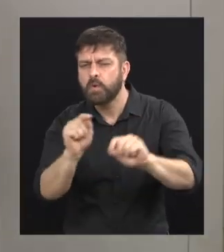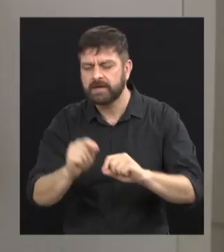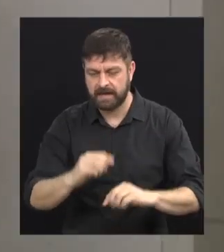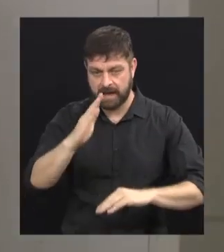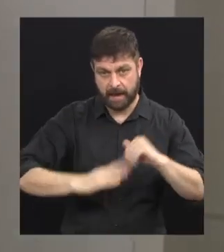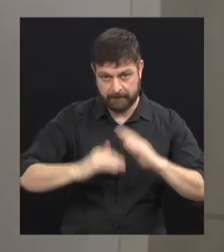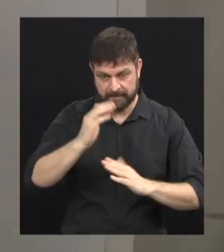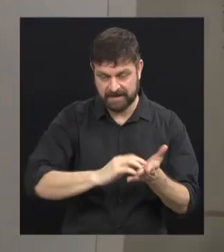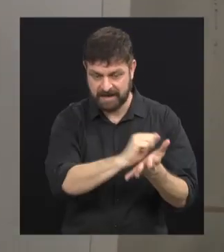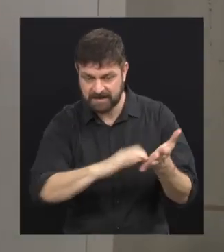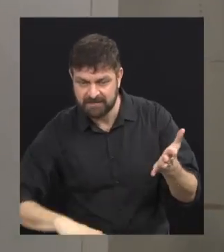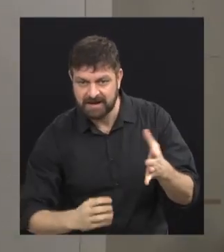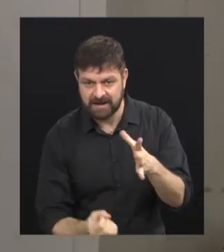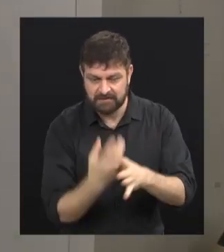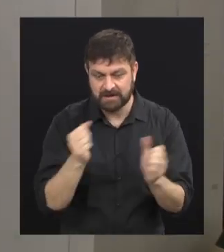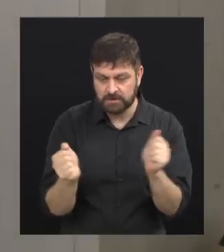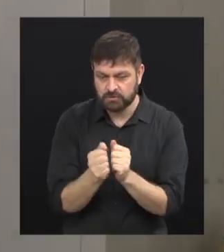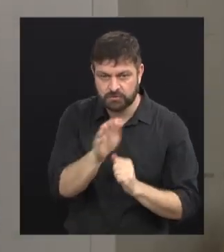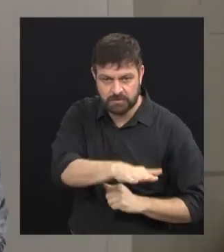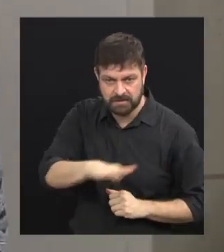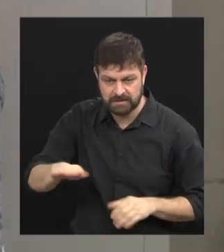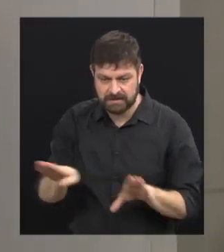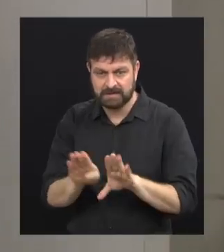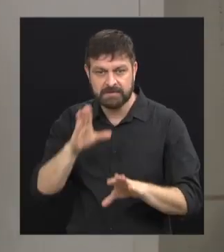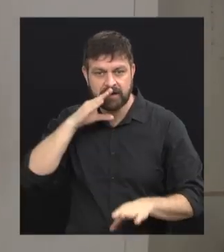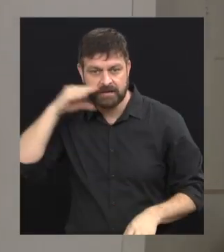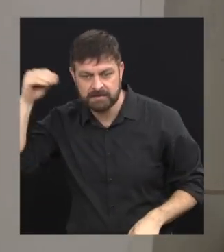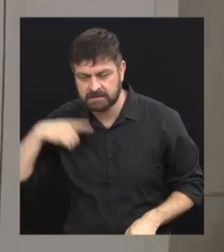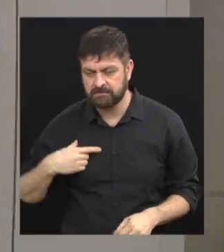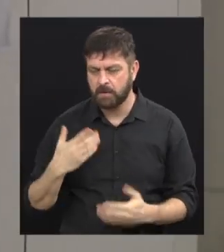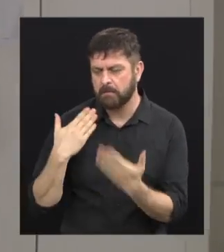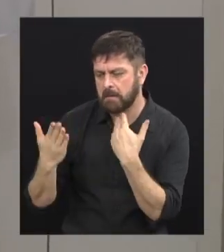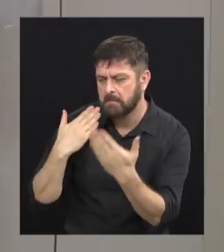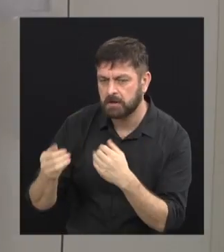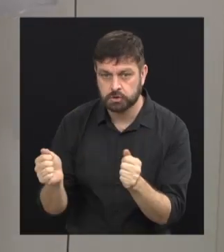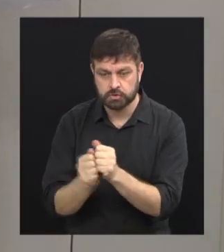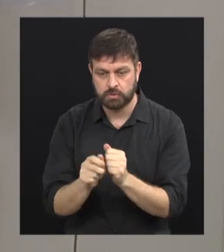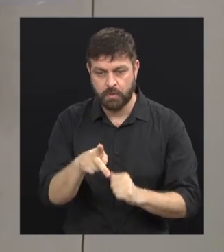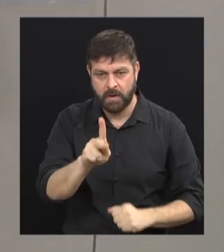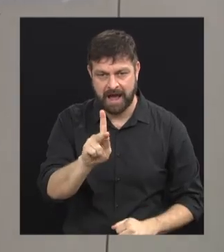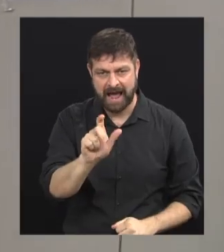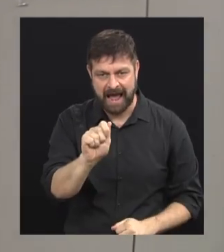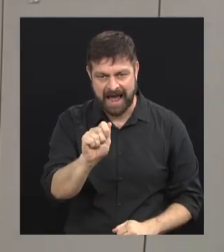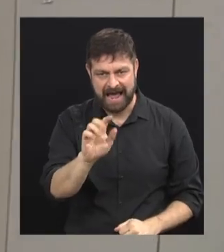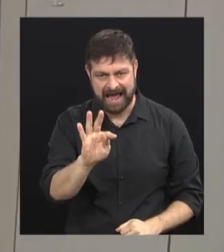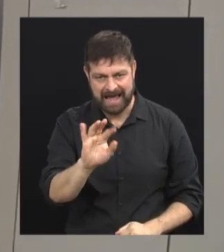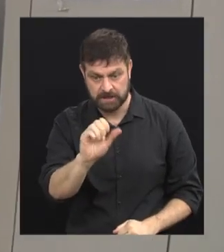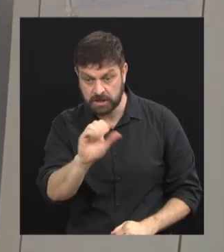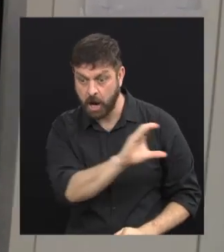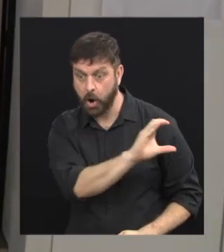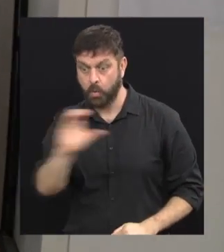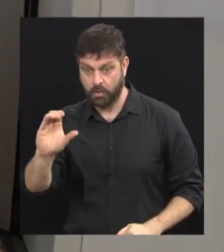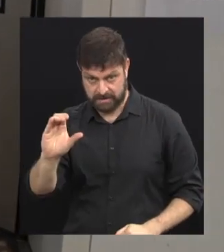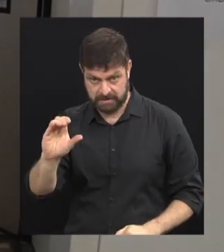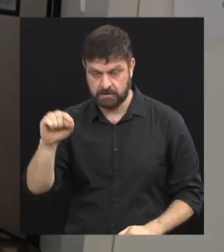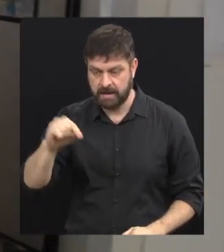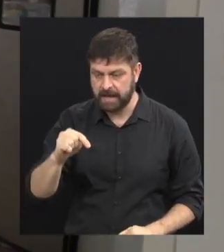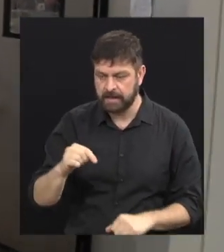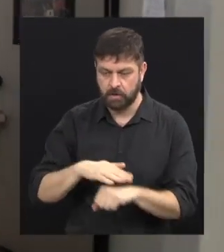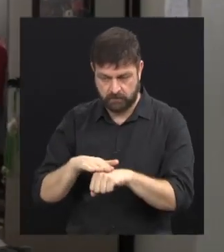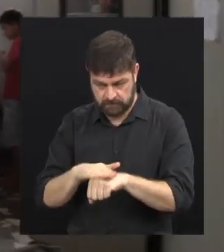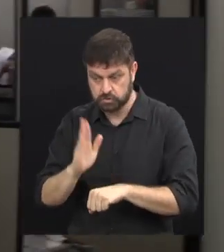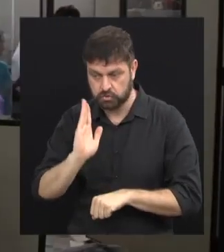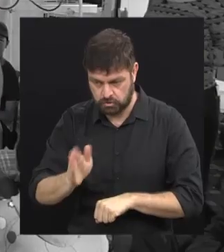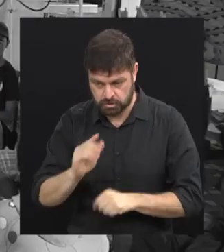das atividades que acontecem aqui com as crianças e adolescentes. Eu vou bater um papo agora com a Kátia. A Kátia é a coordenadora geral, ela já conversou com a gente nesse